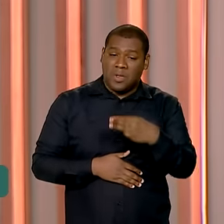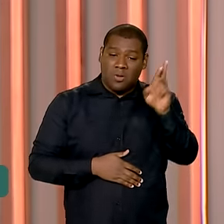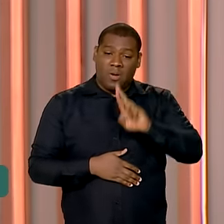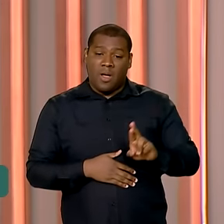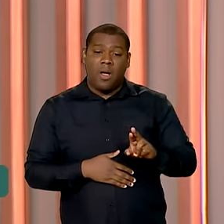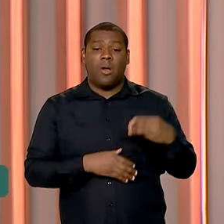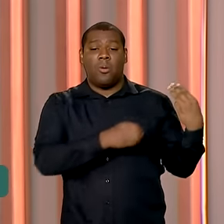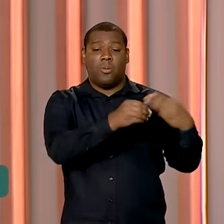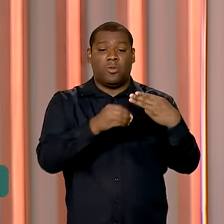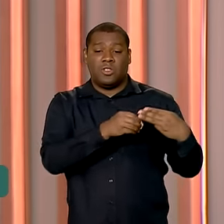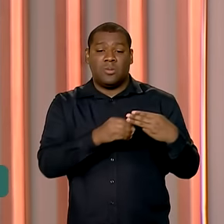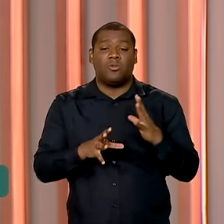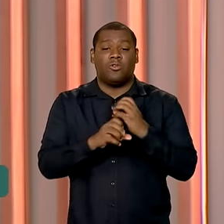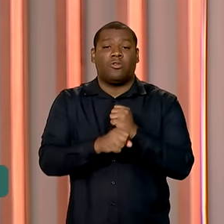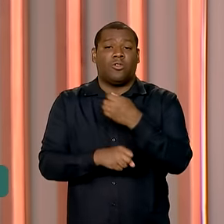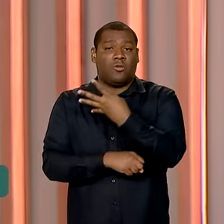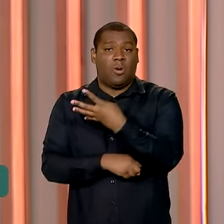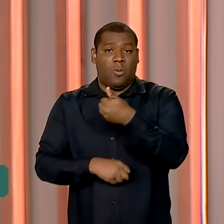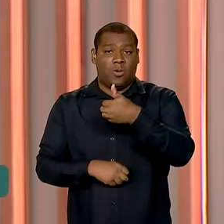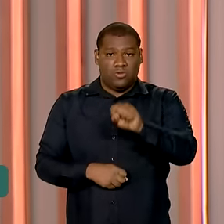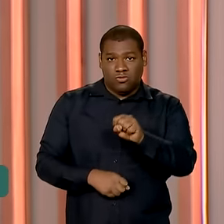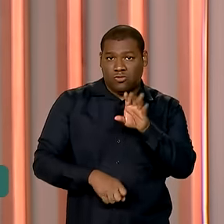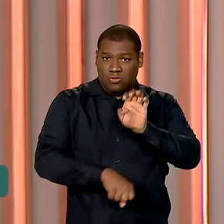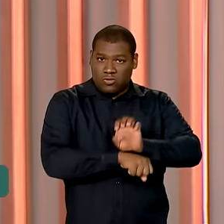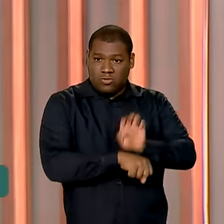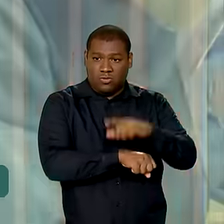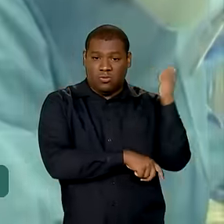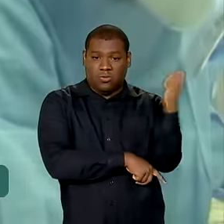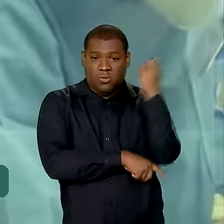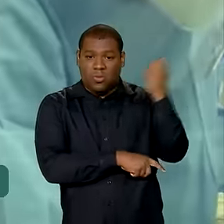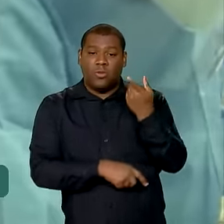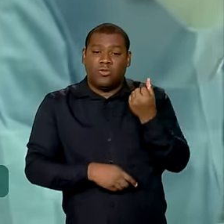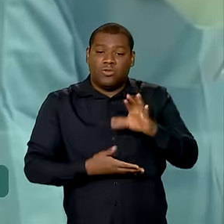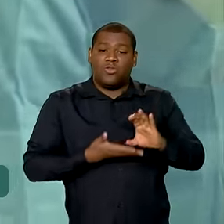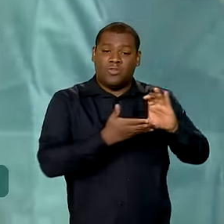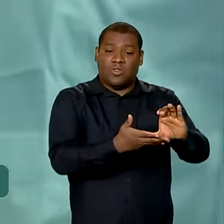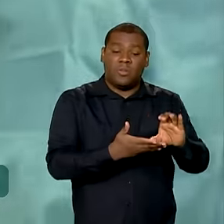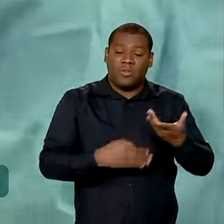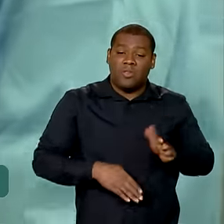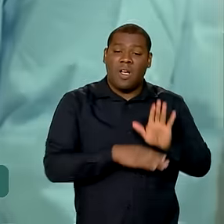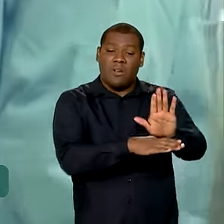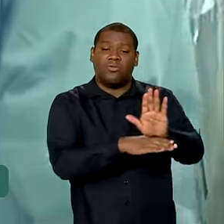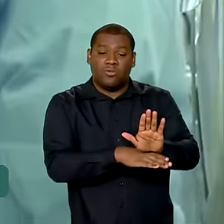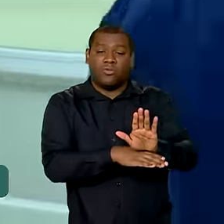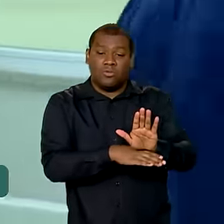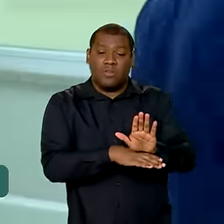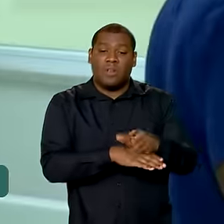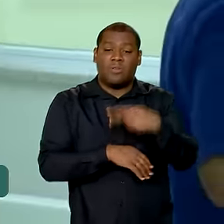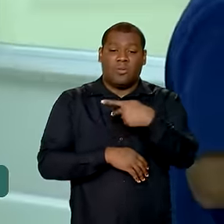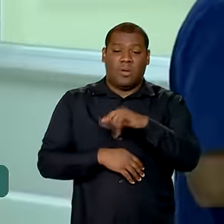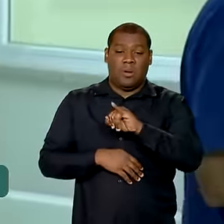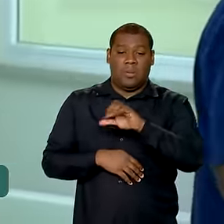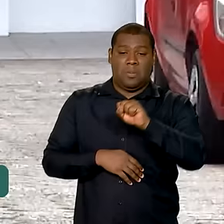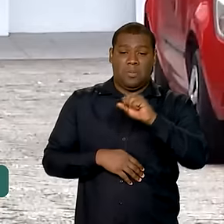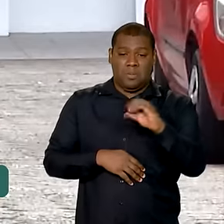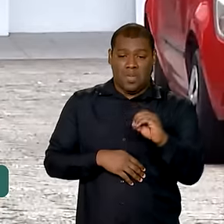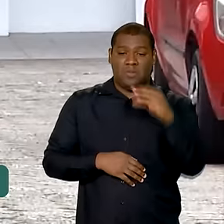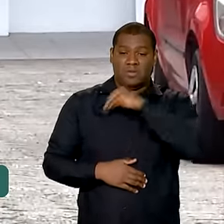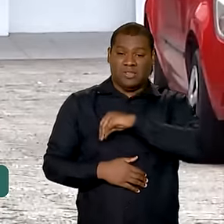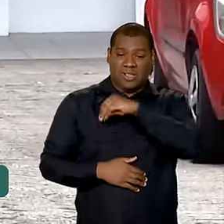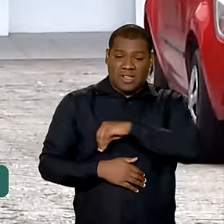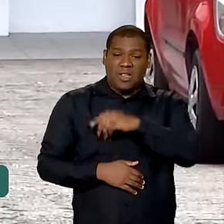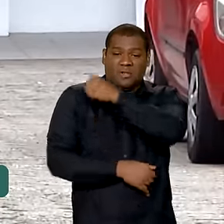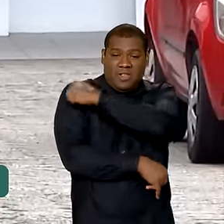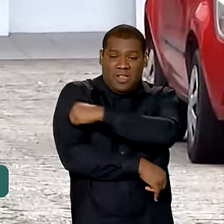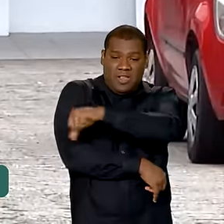418 municípios do Estado. Os recursos são para garantir o pagamento do piso salarial aos enfermeiros